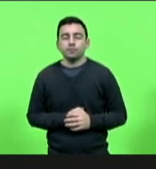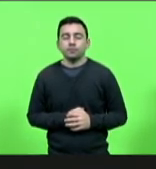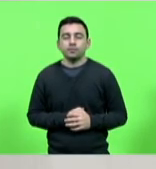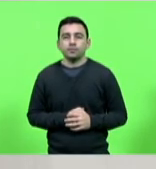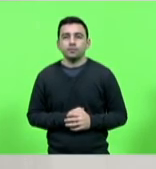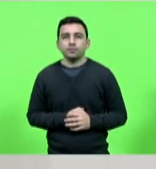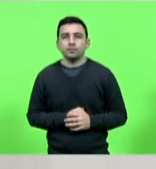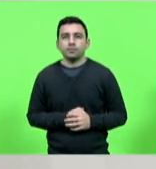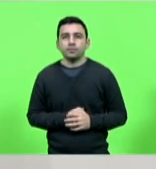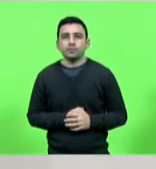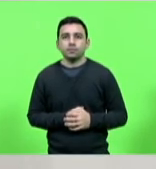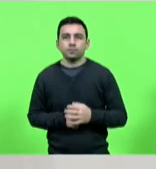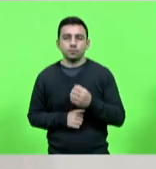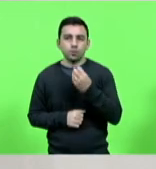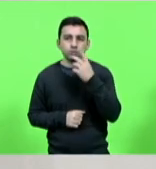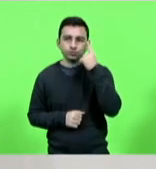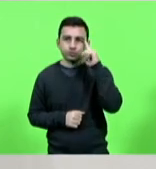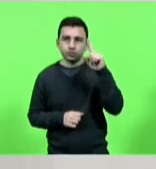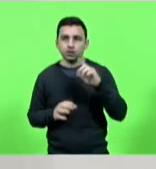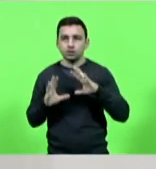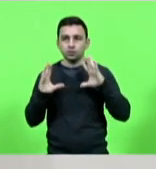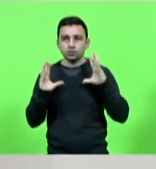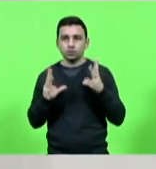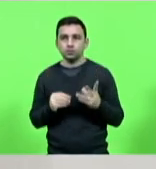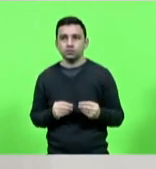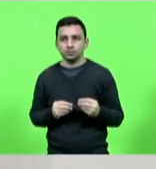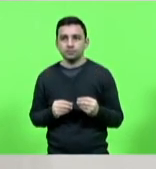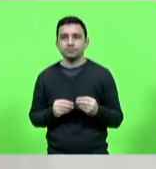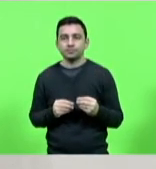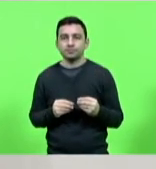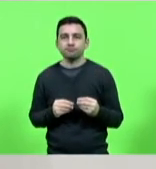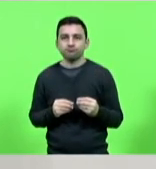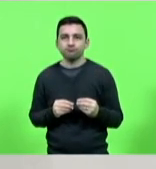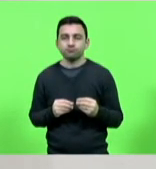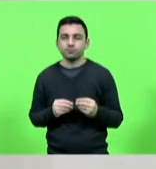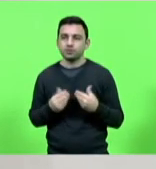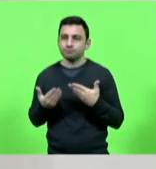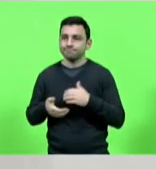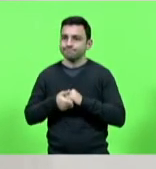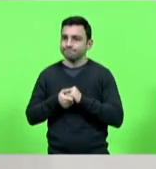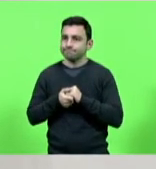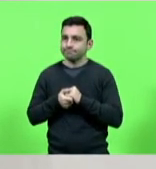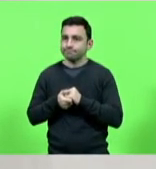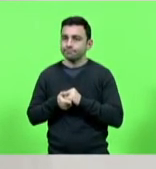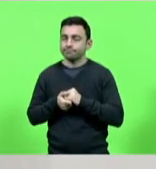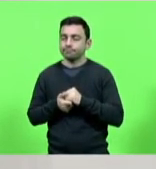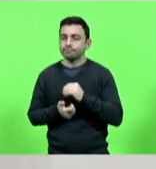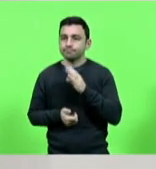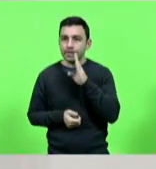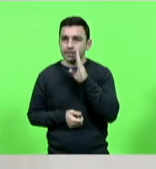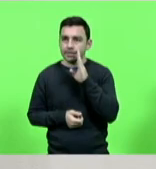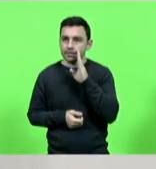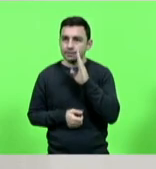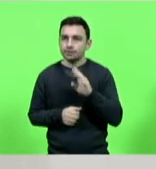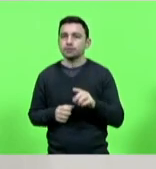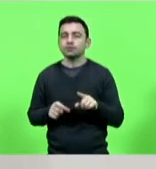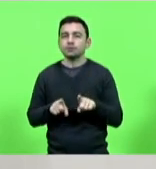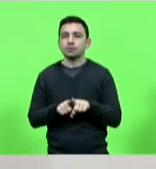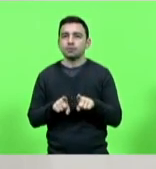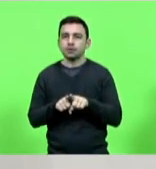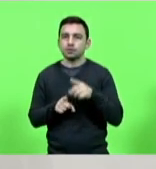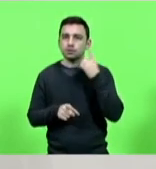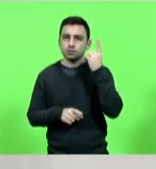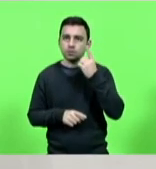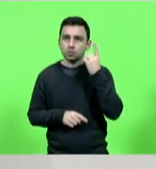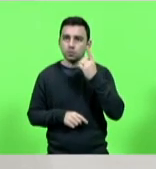Bom dia a todos e a todas. Cumprimento o presidente em exercício, deputado Nilson Berlanda, cumprimento o deputado Rodrigo